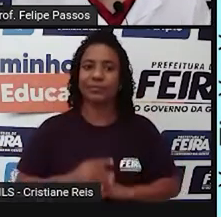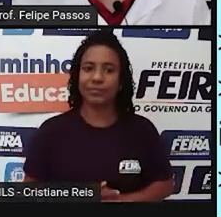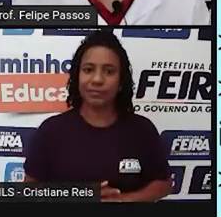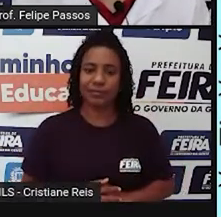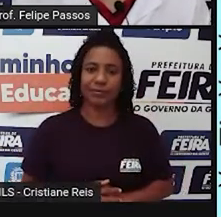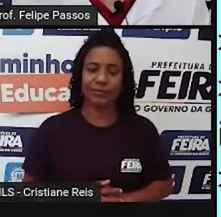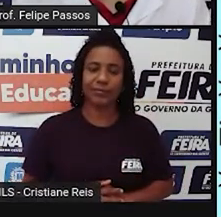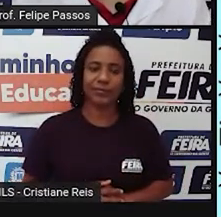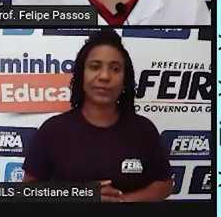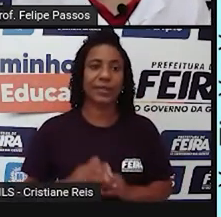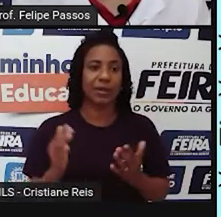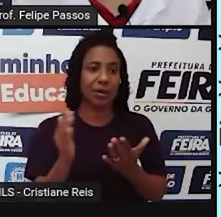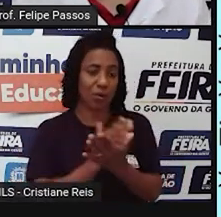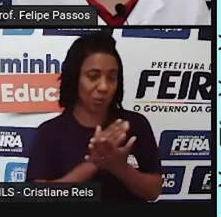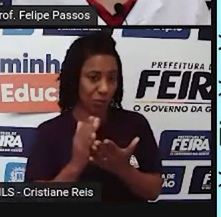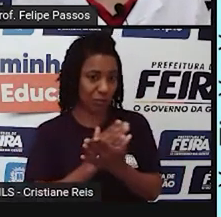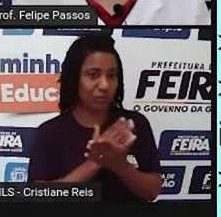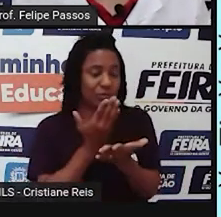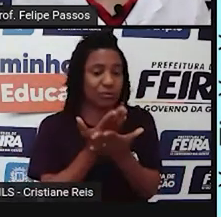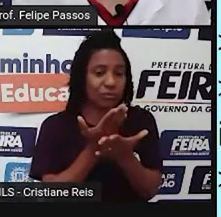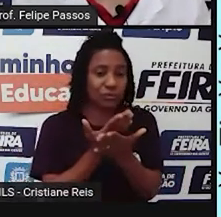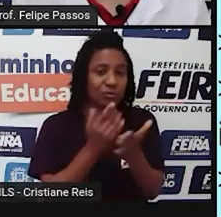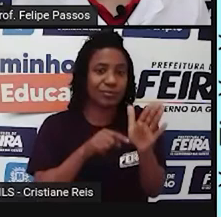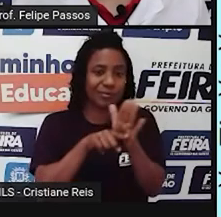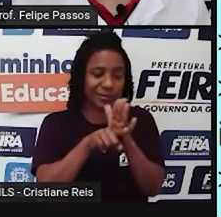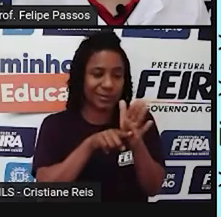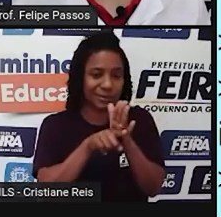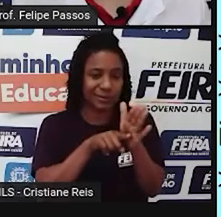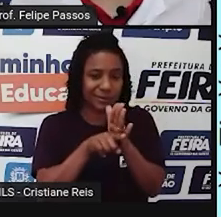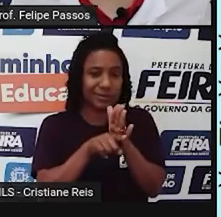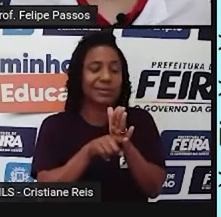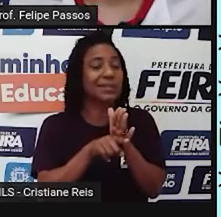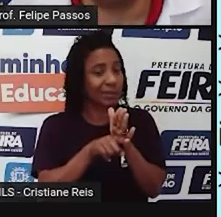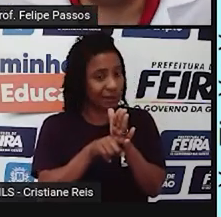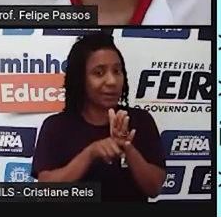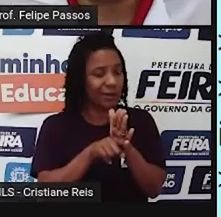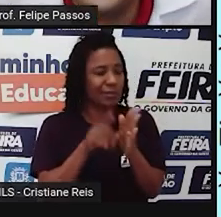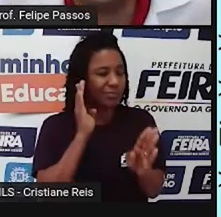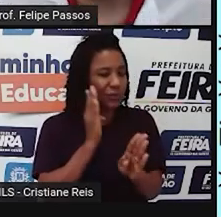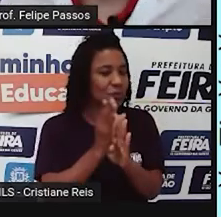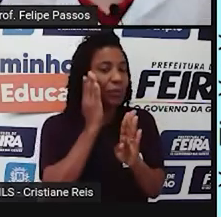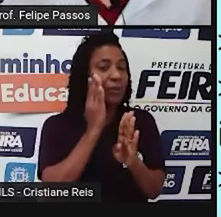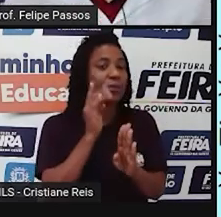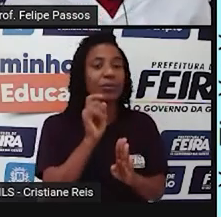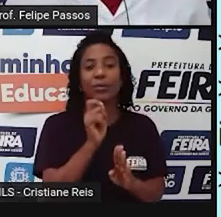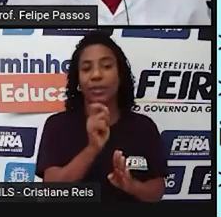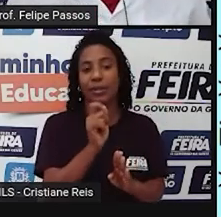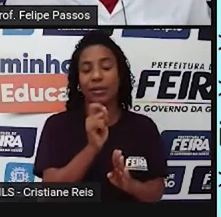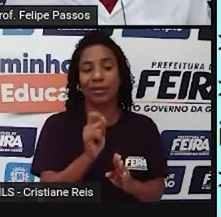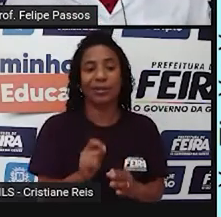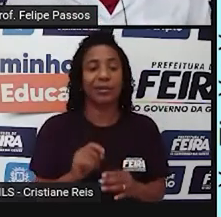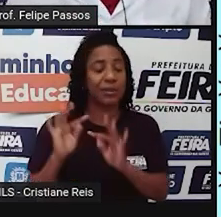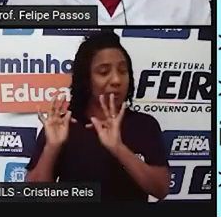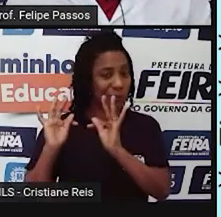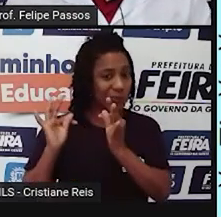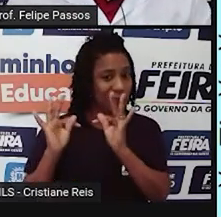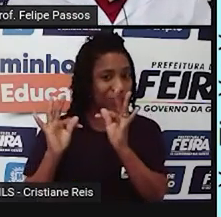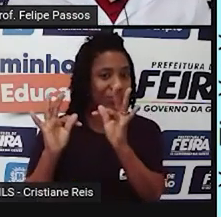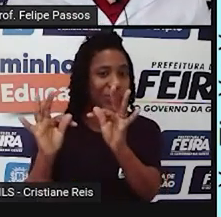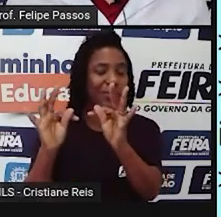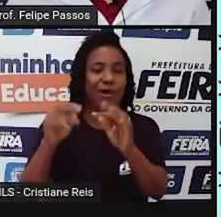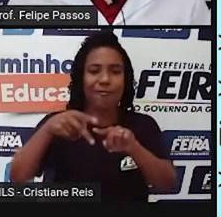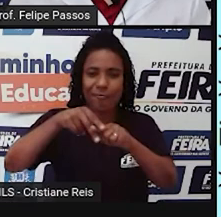Existem alguns estudos que mostram consequências diretas na nossa saúde, em relação a esse uso das